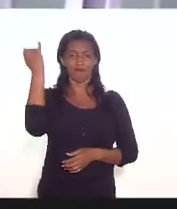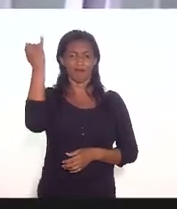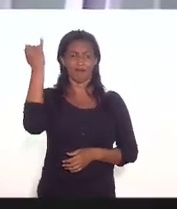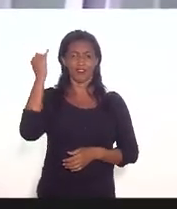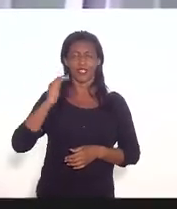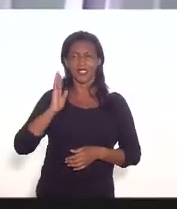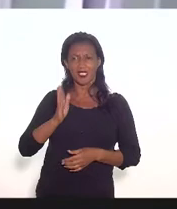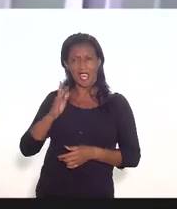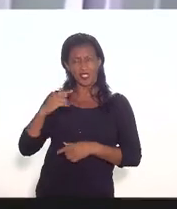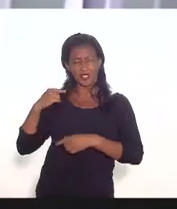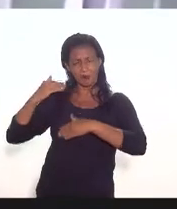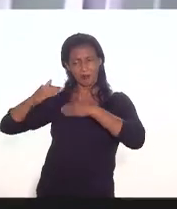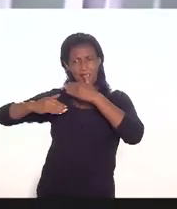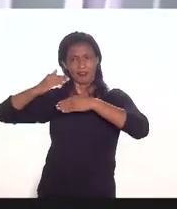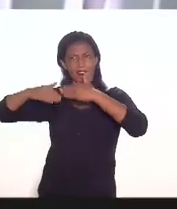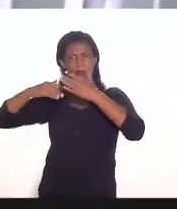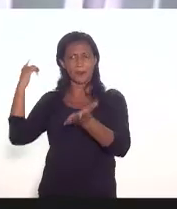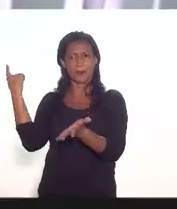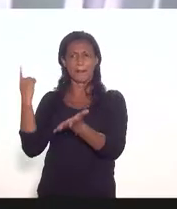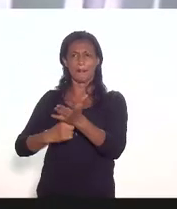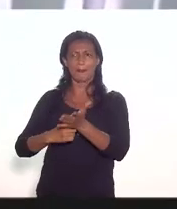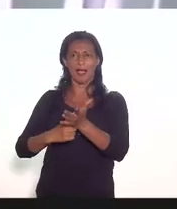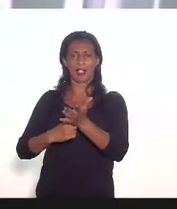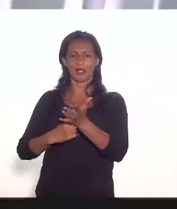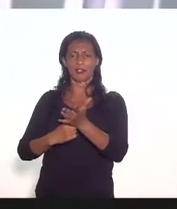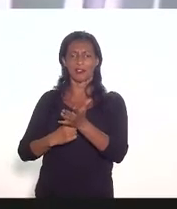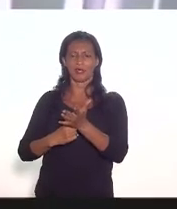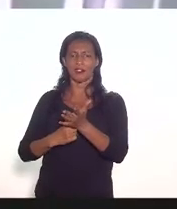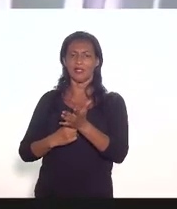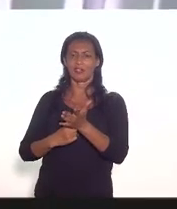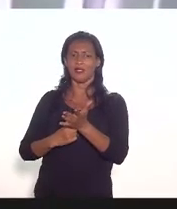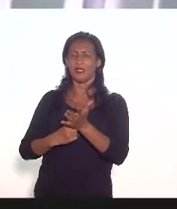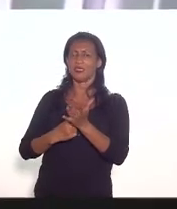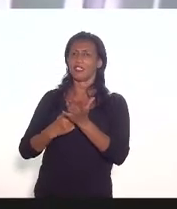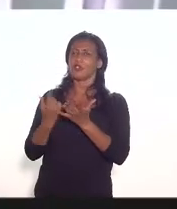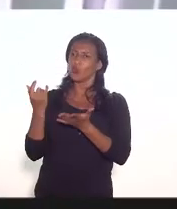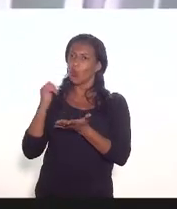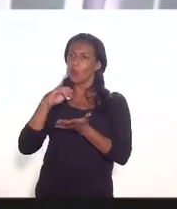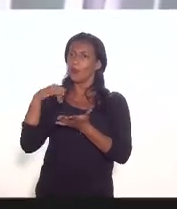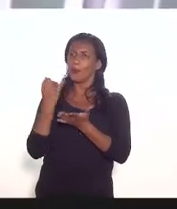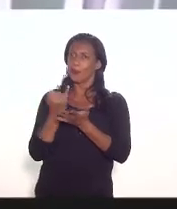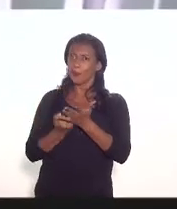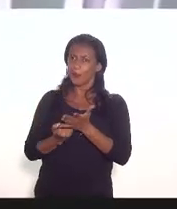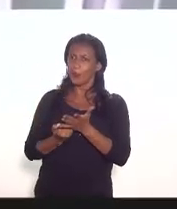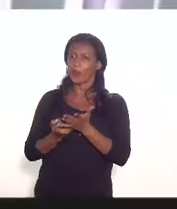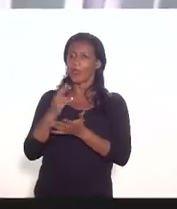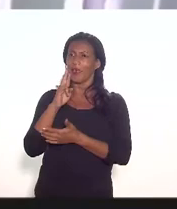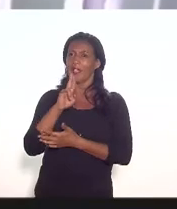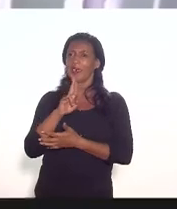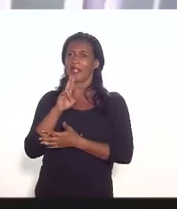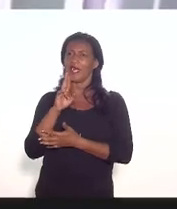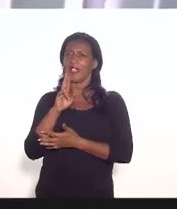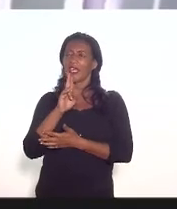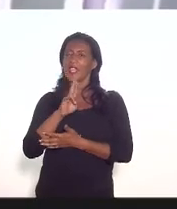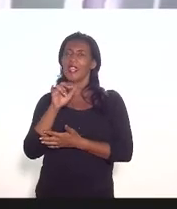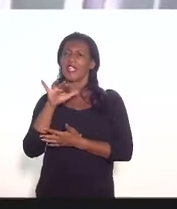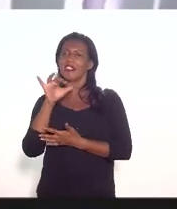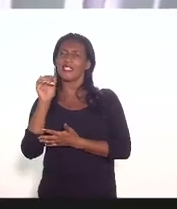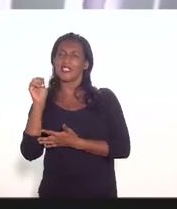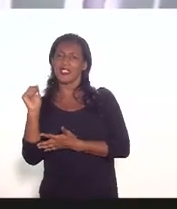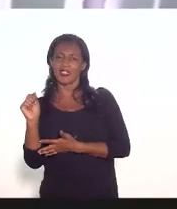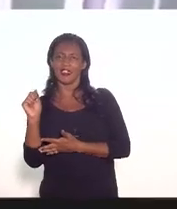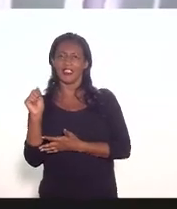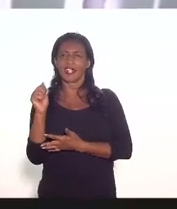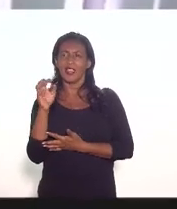projeção do impacto relacionado a renúncia de receita tributária decorrente desta matéria na